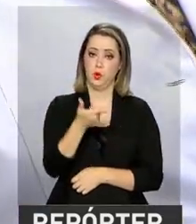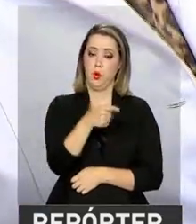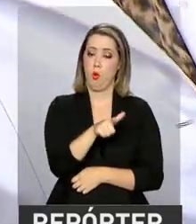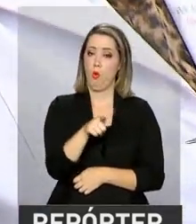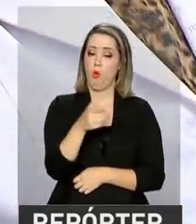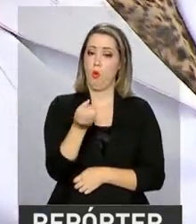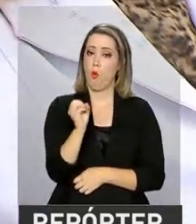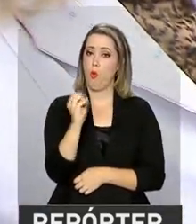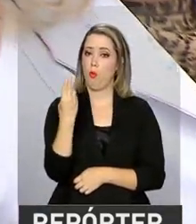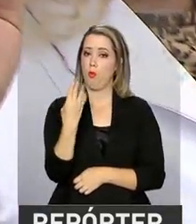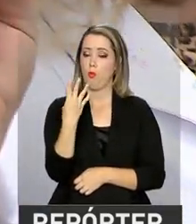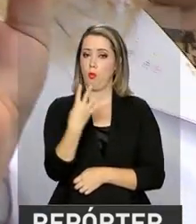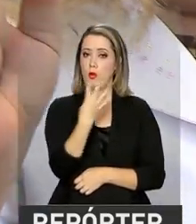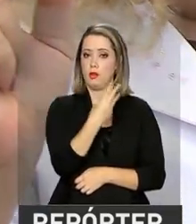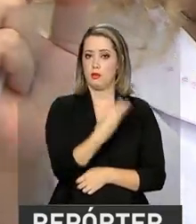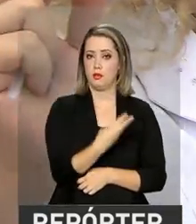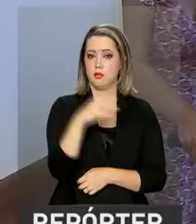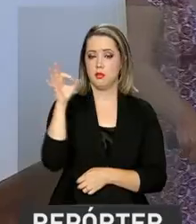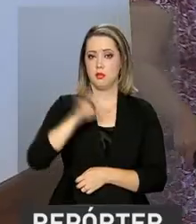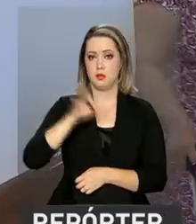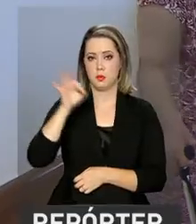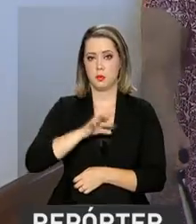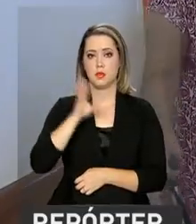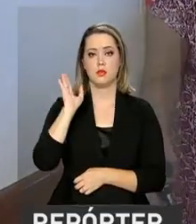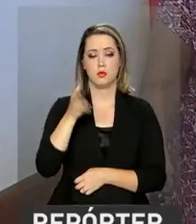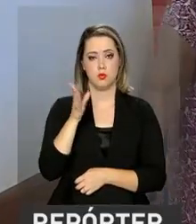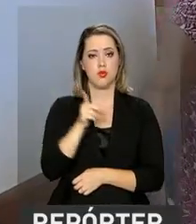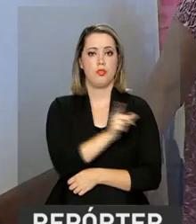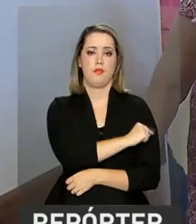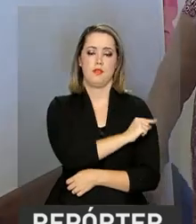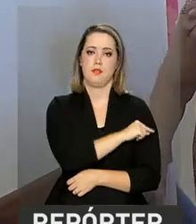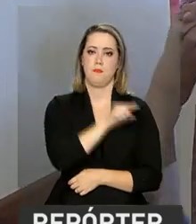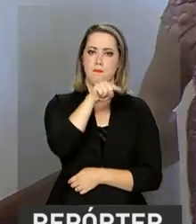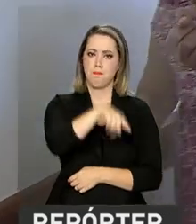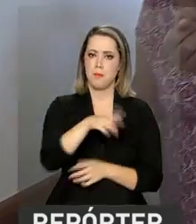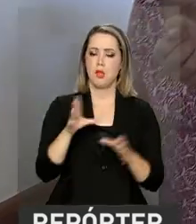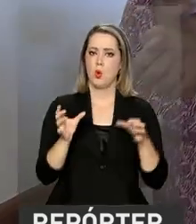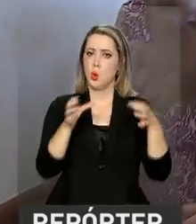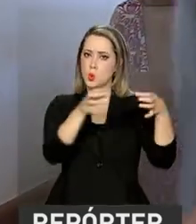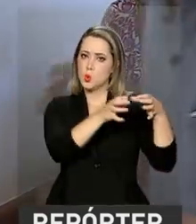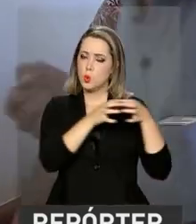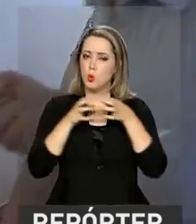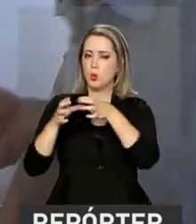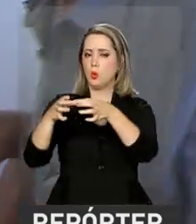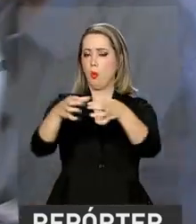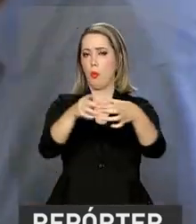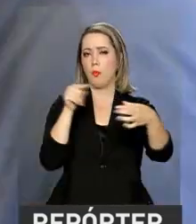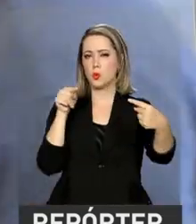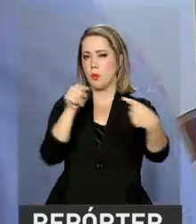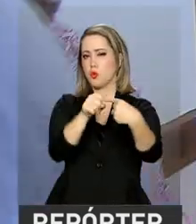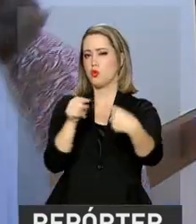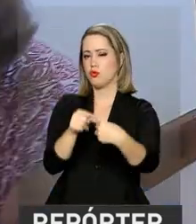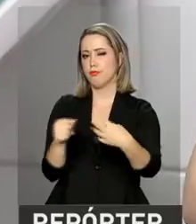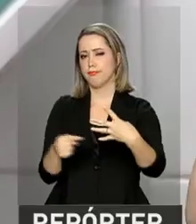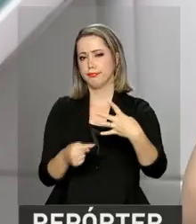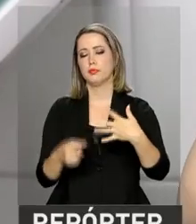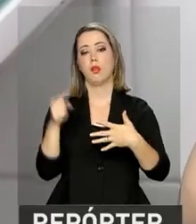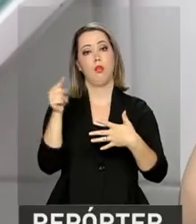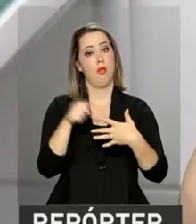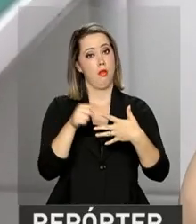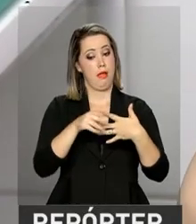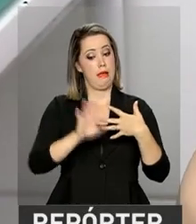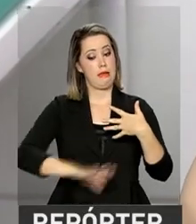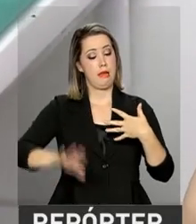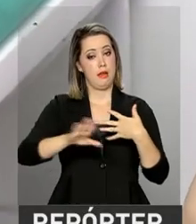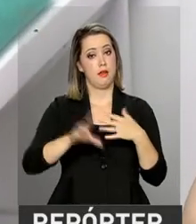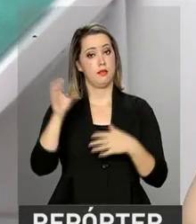43% desse público. Além dos idosos, também fazem parte do público-alvo da vacinação contra a gripe, as